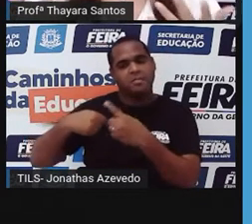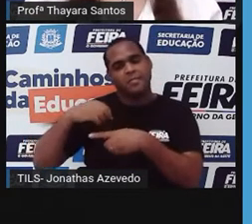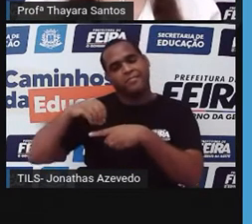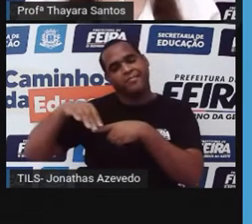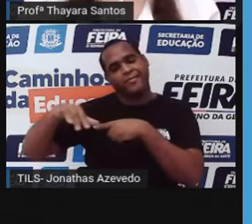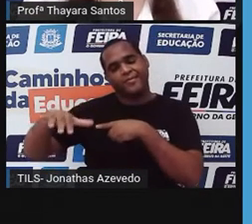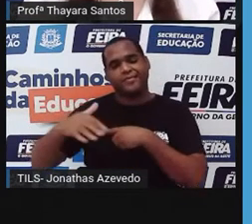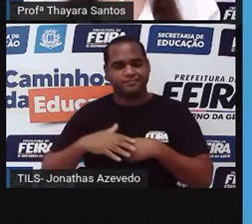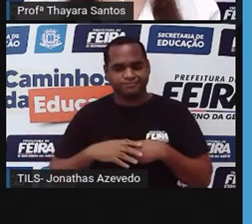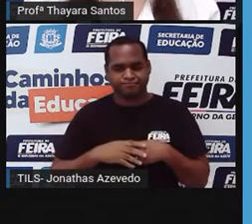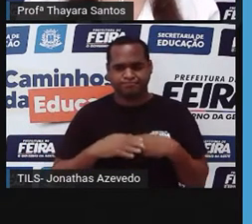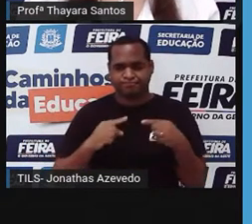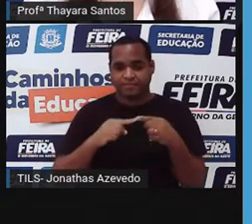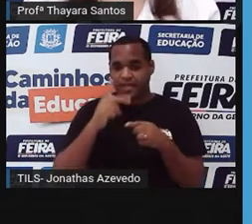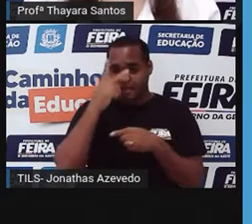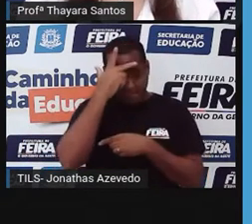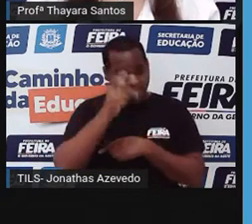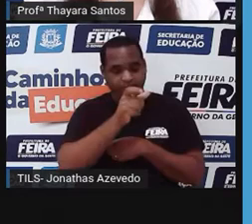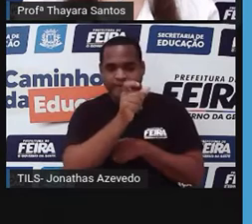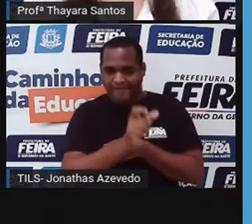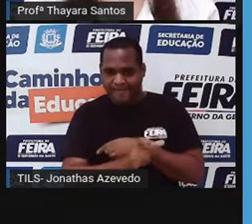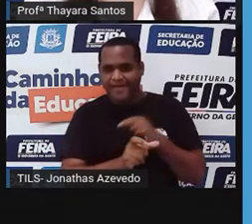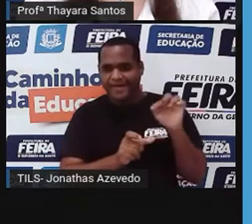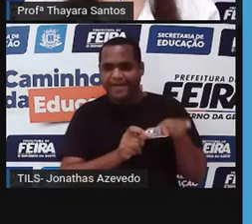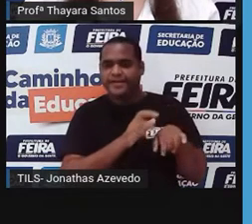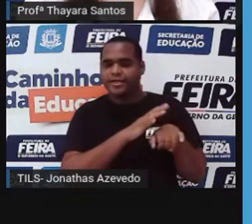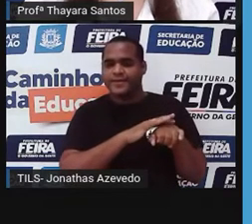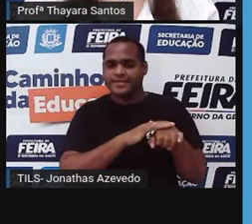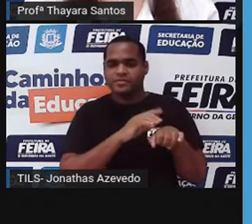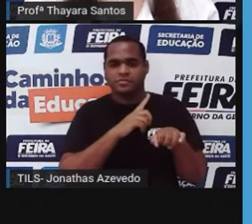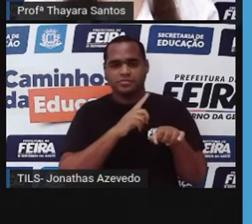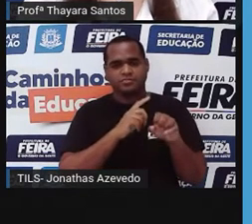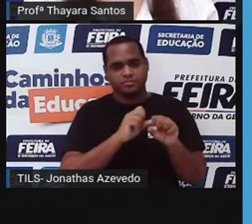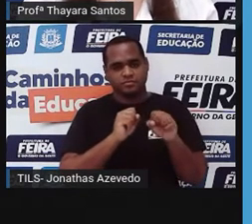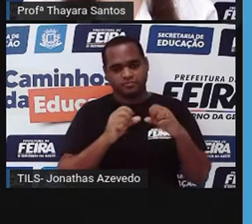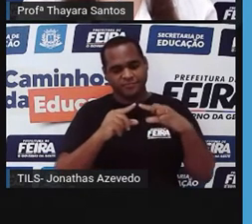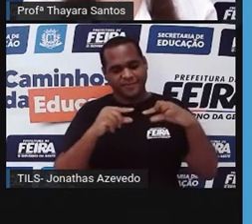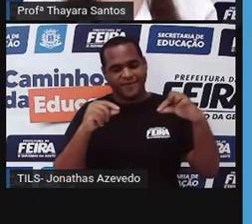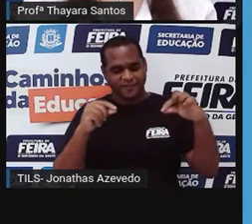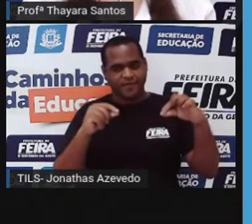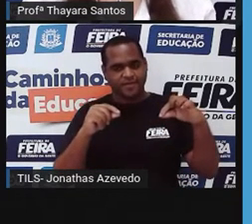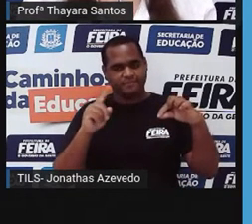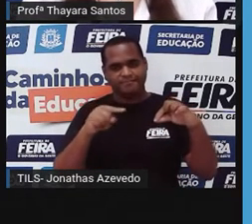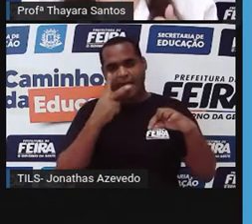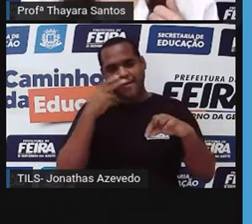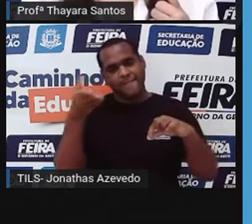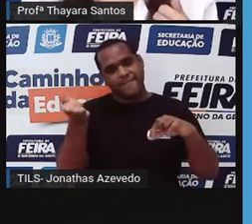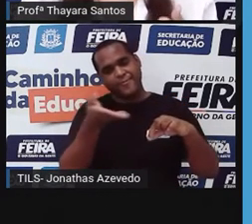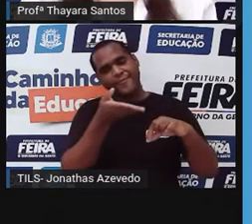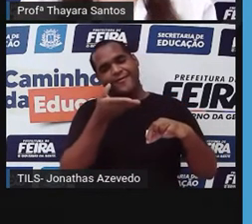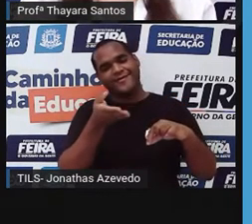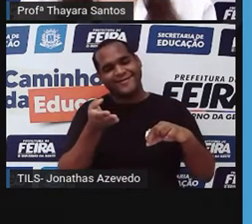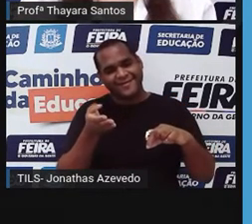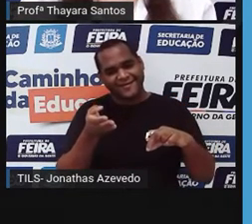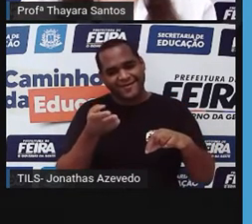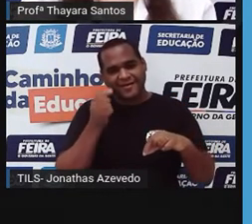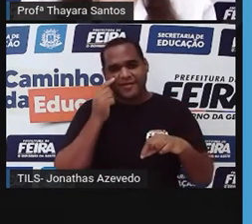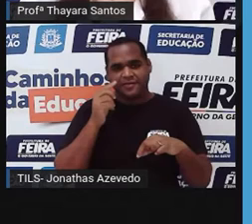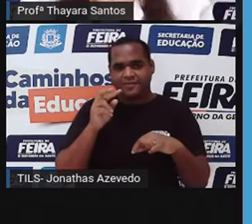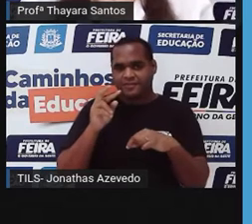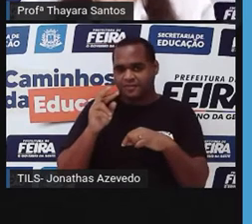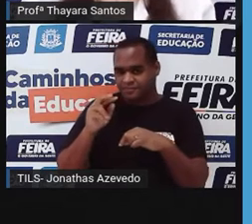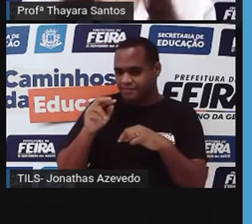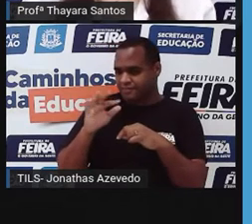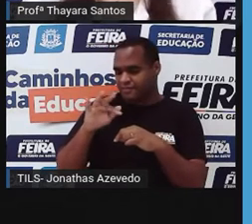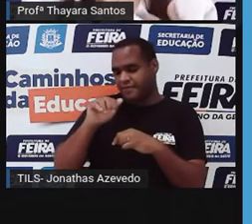Como resultado, a pessoa que tem anemia falciforme e tem as hemácias com essa forma, forma de foice, essas hemácias com forma de